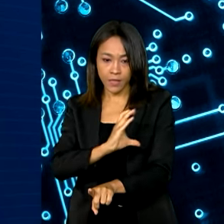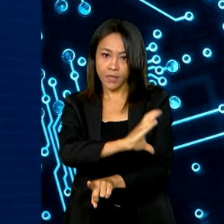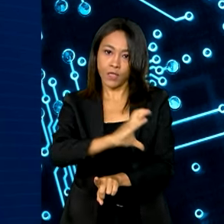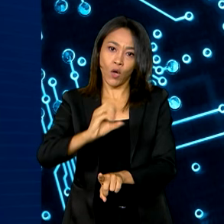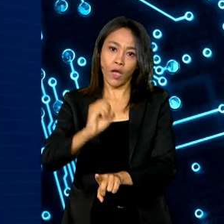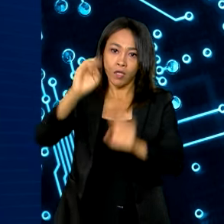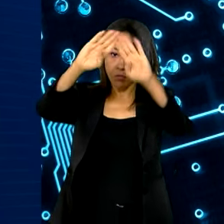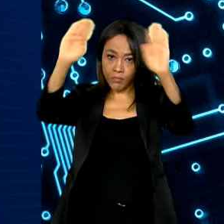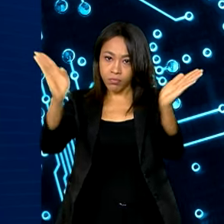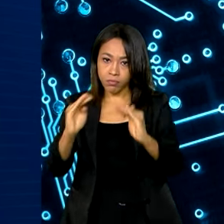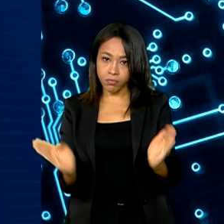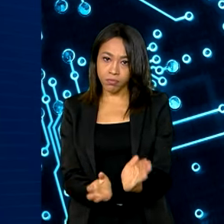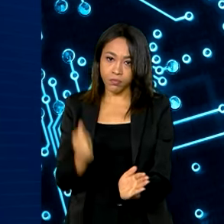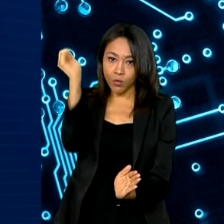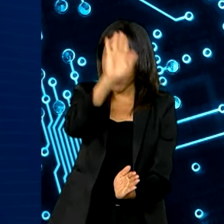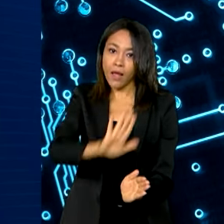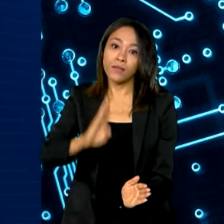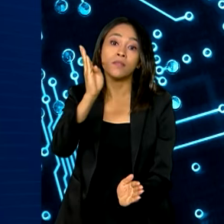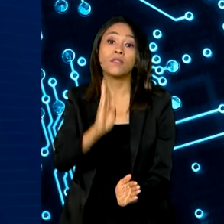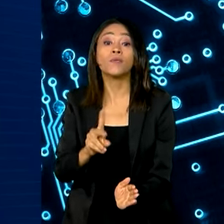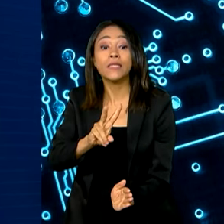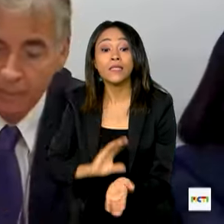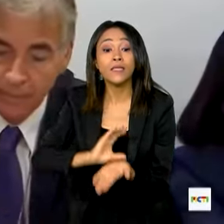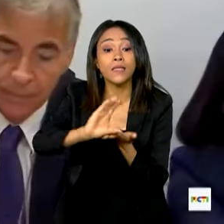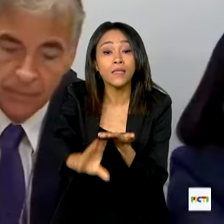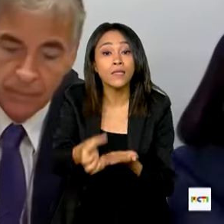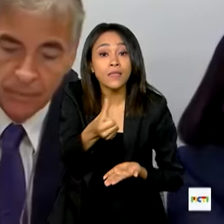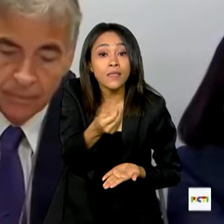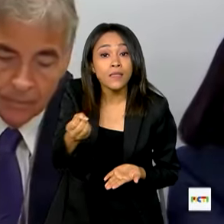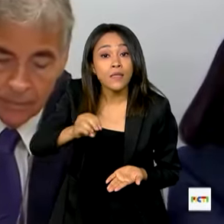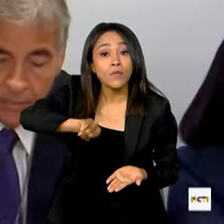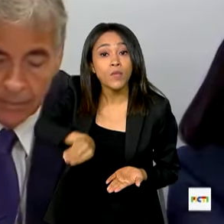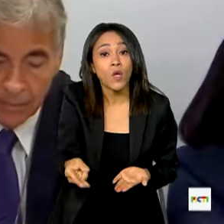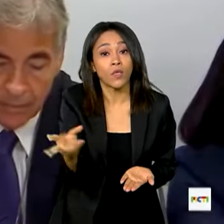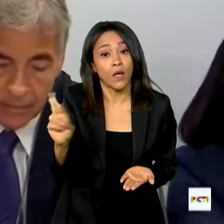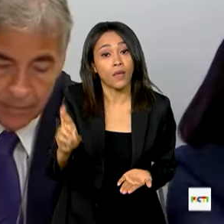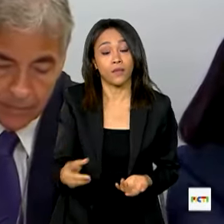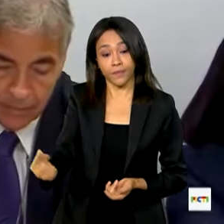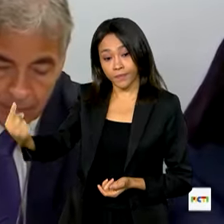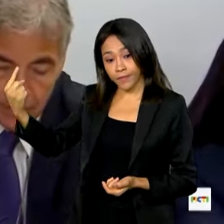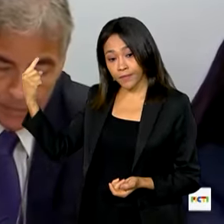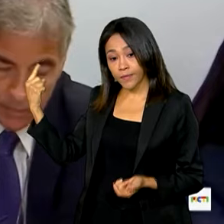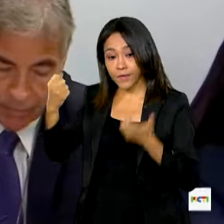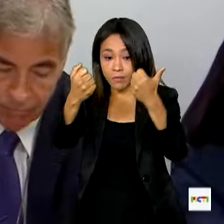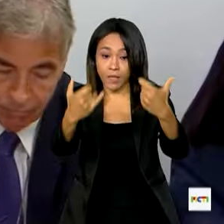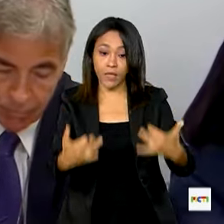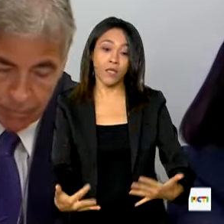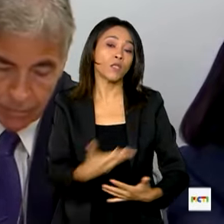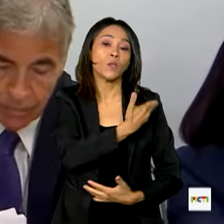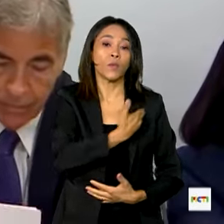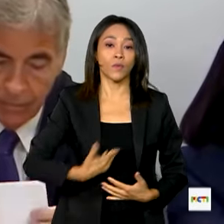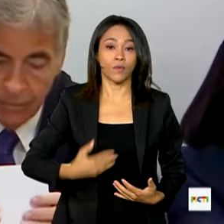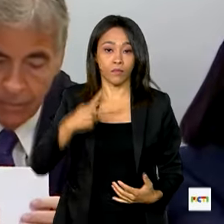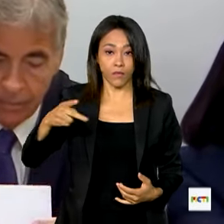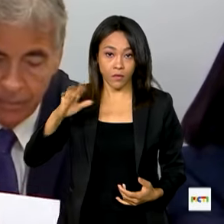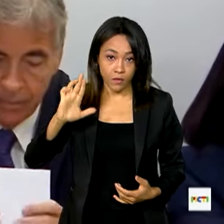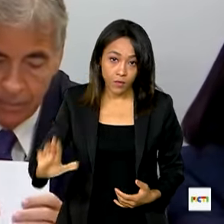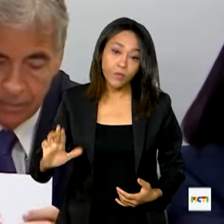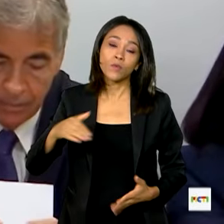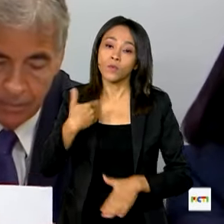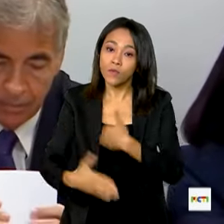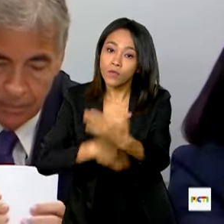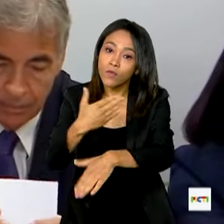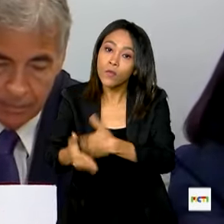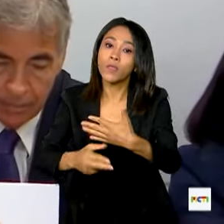disponibilizar 600 milhões de reais. No governo do presidente Lula, é isso que a gente entende, que o desenvolvimento e seus frutos